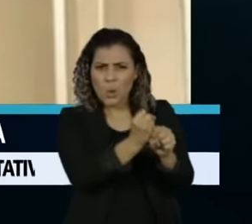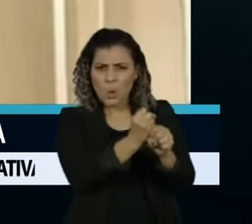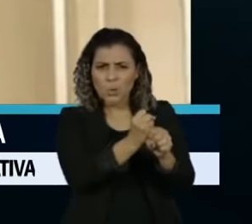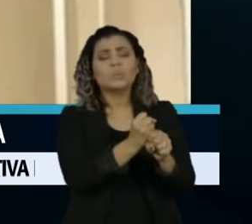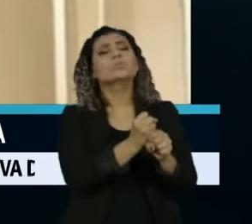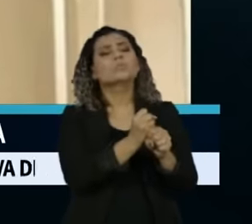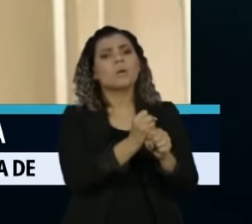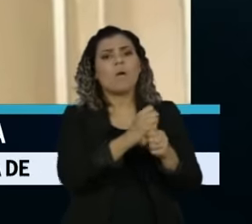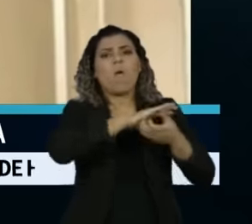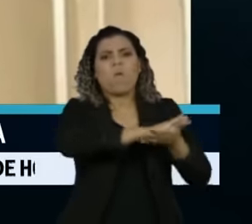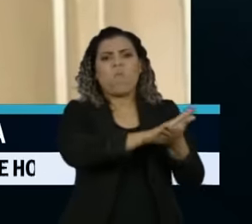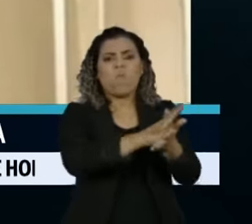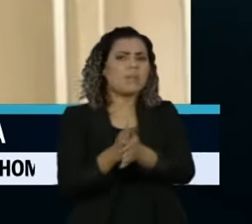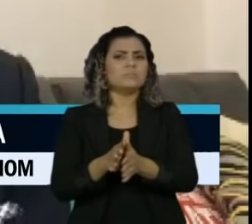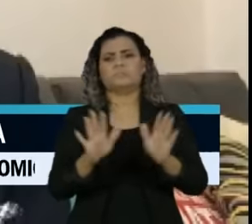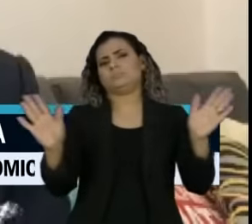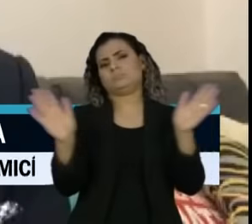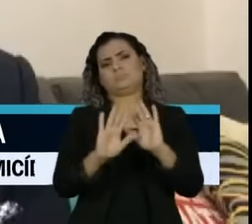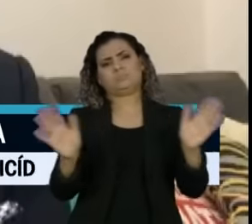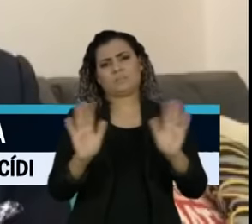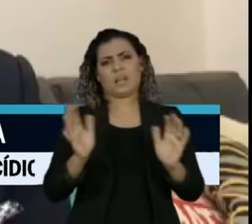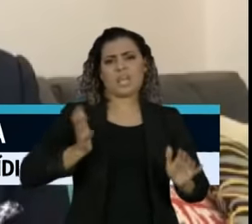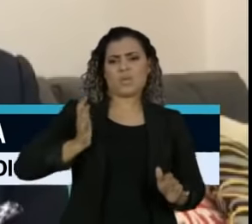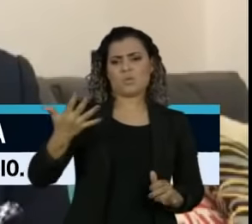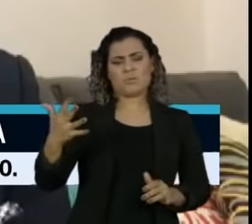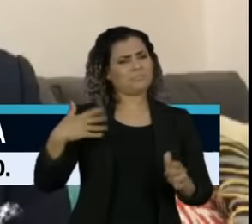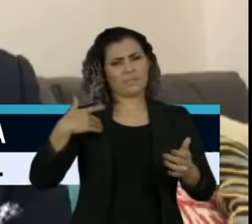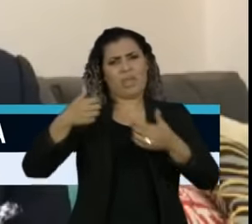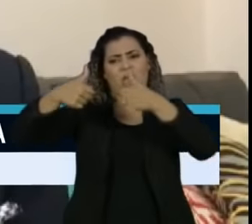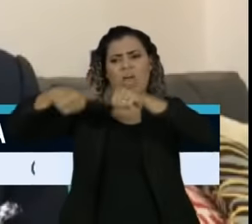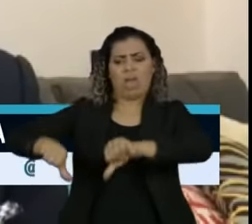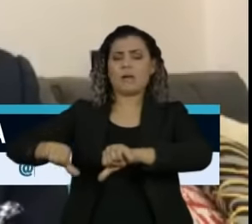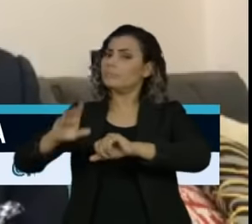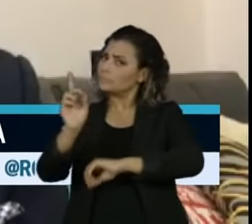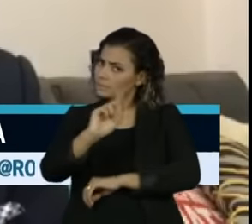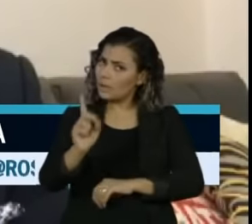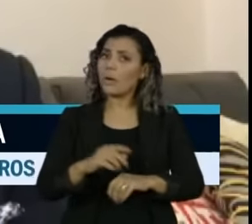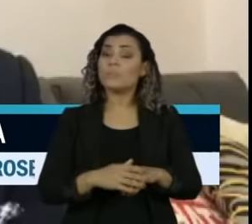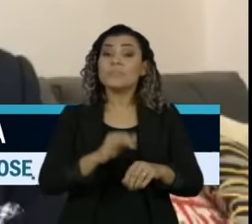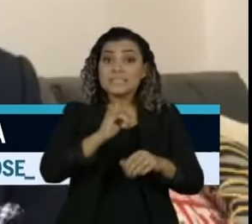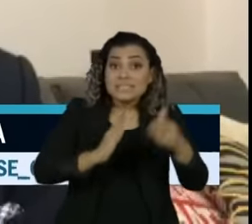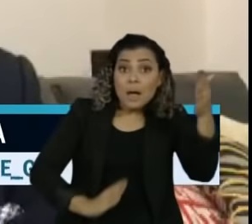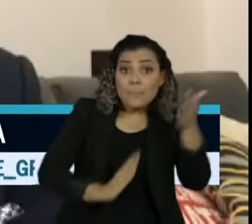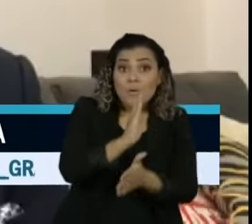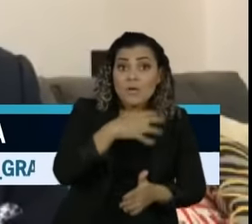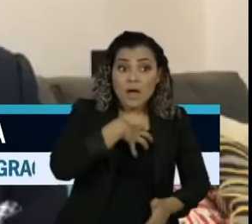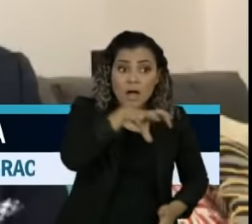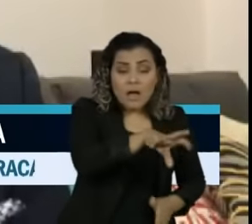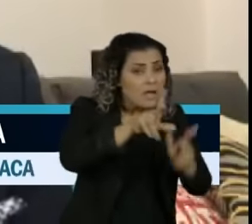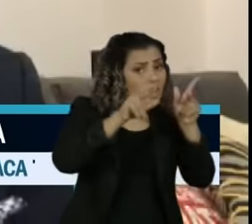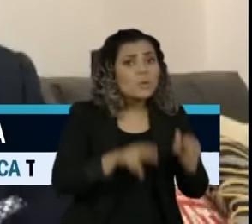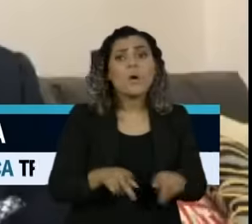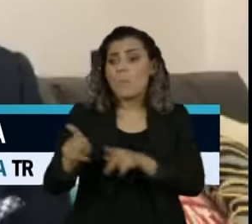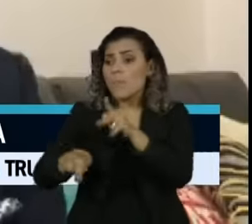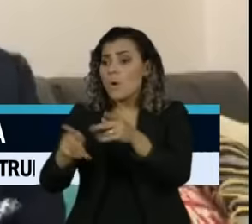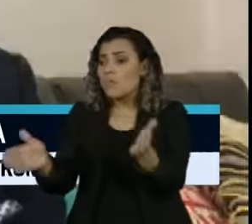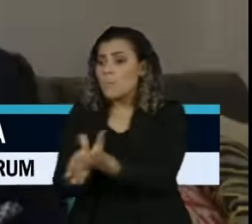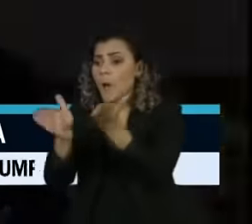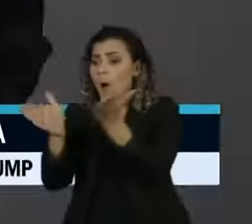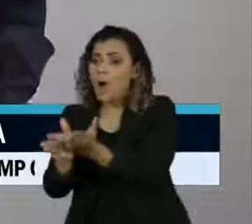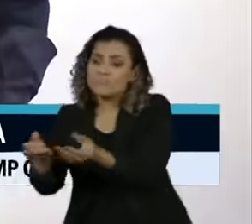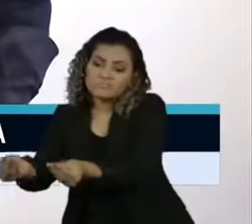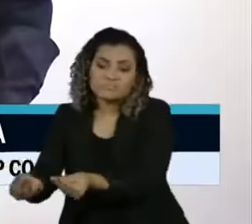vamos massacrar ainda mais a classe média. Para este tributarista, se a medida se concretizar, é o mesmo que tirar dos pobres para dar aos